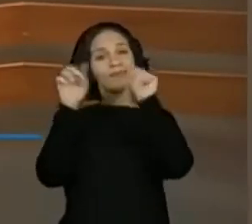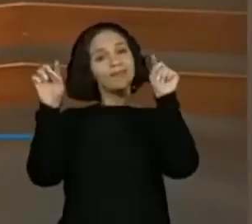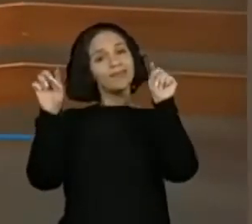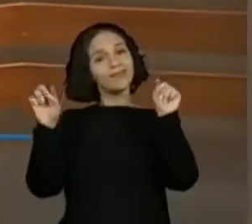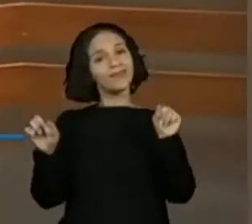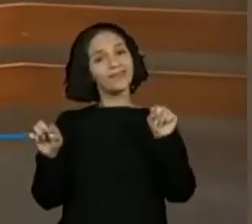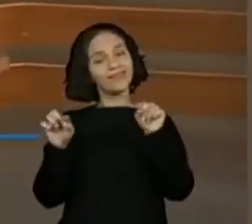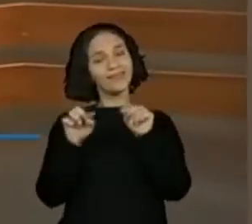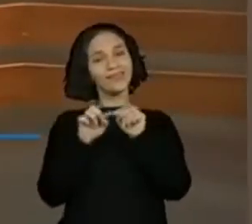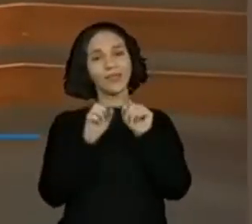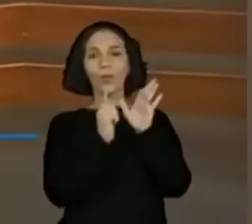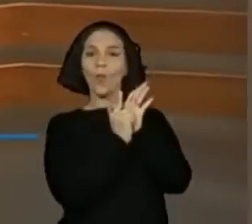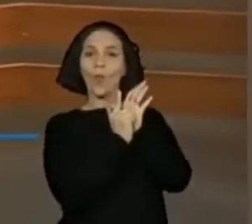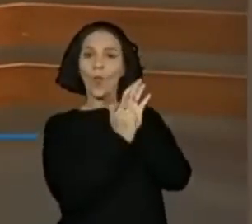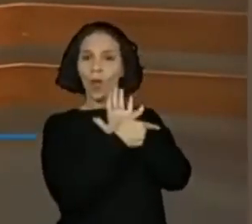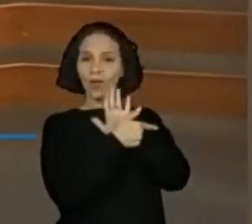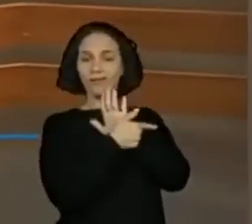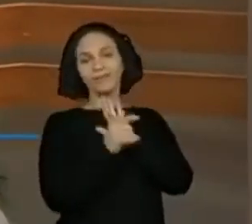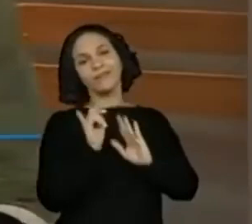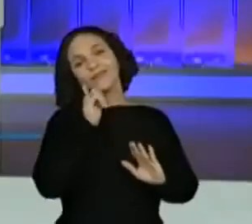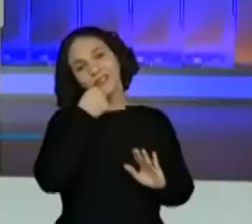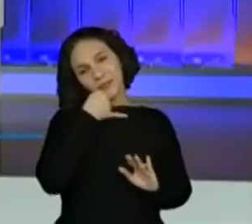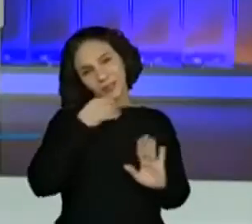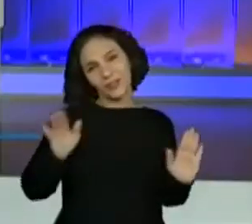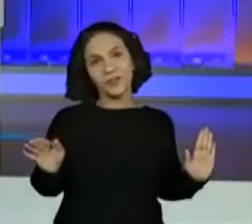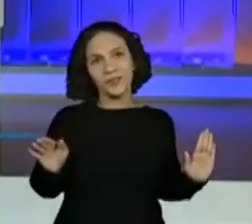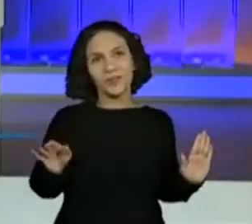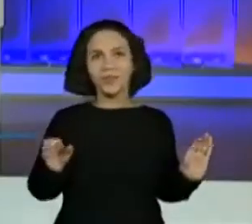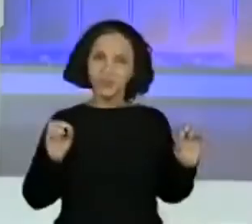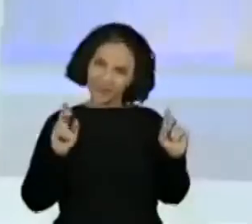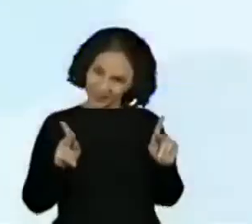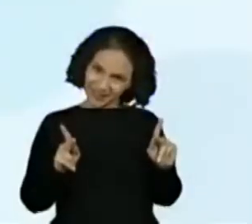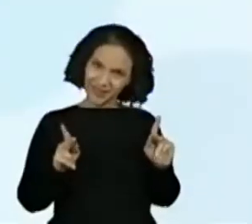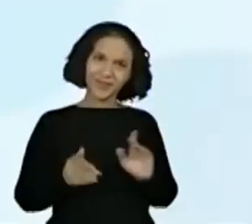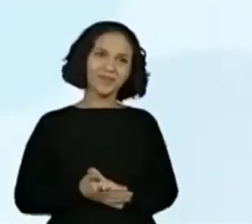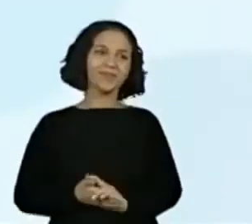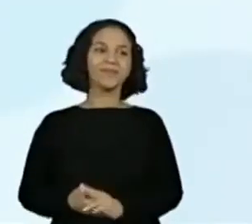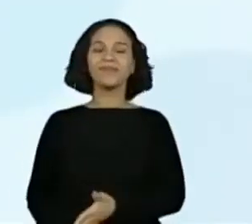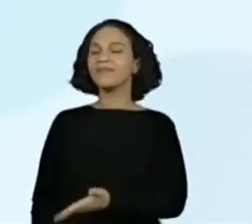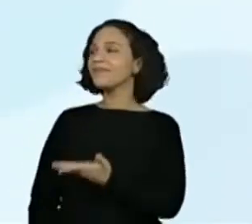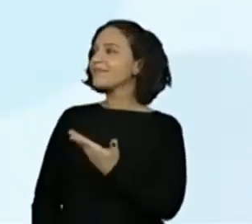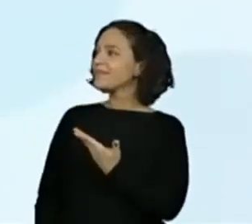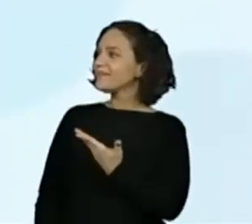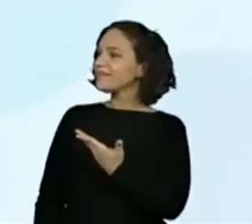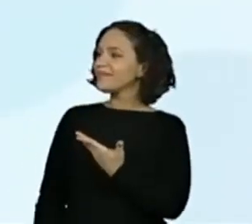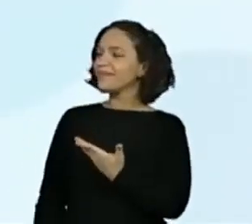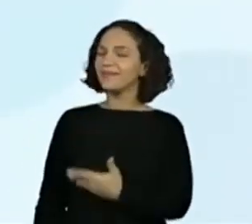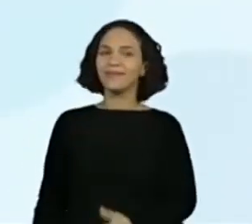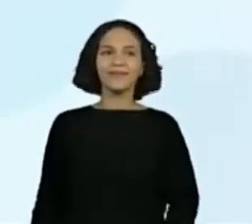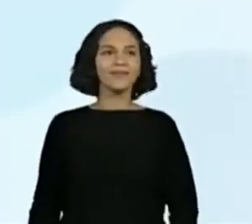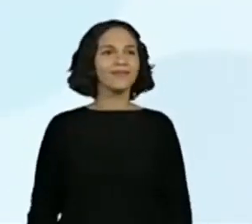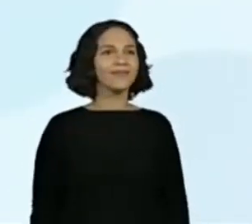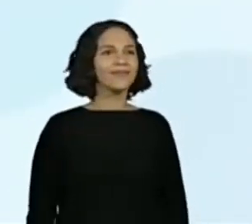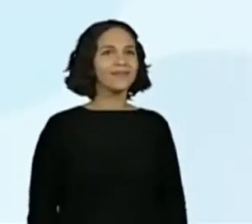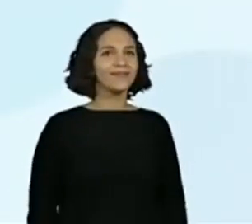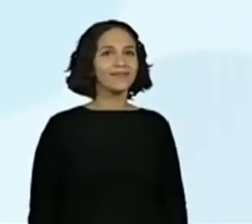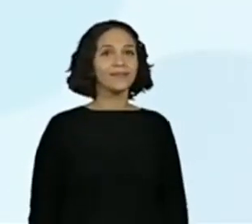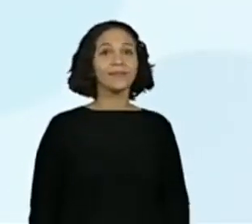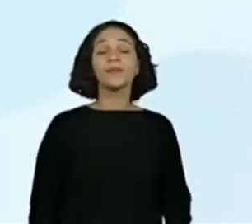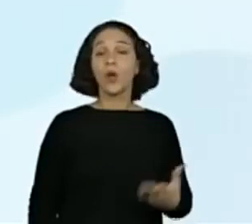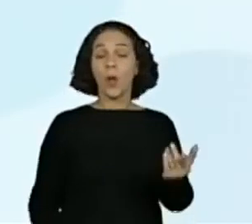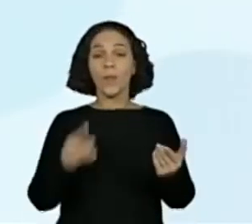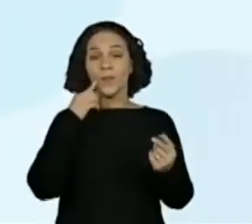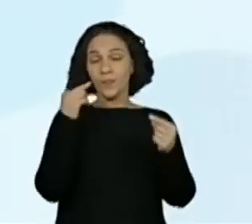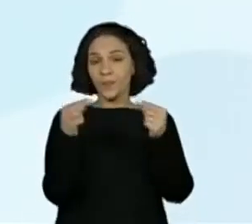vazia, infelizmente. Certo? Então, vamos lá. Aqui, O Lavrador de Café. Veja os dados